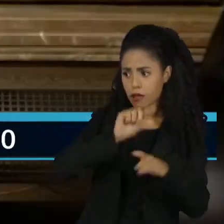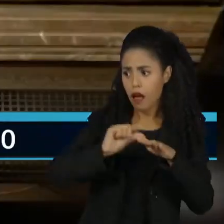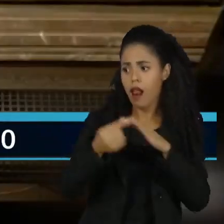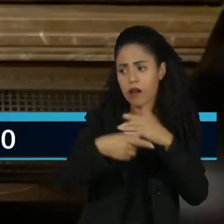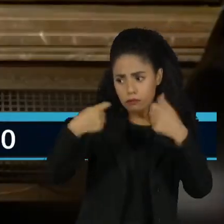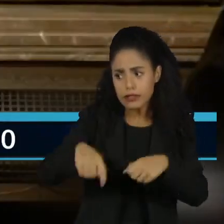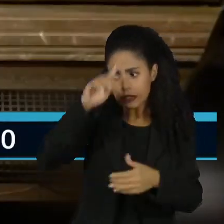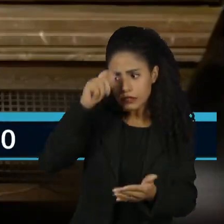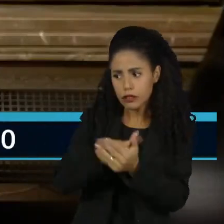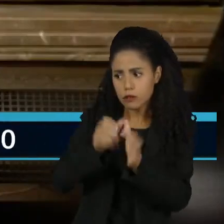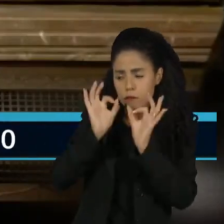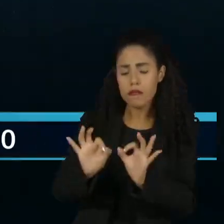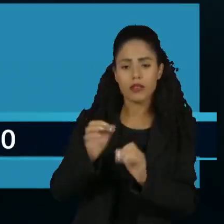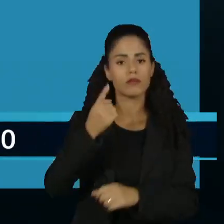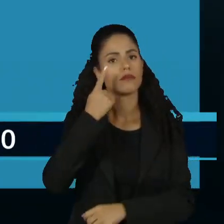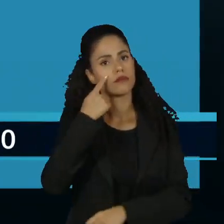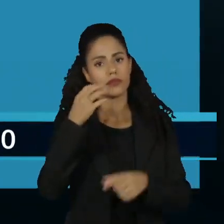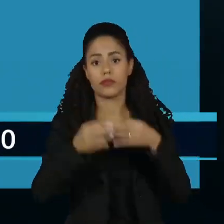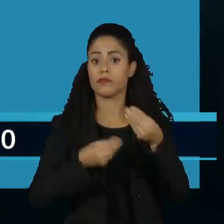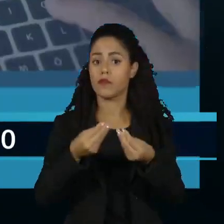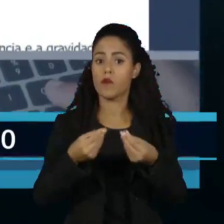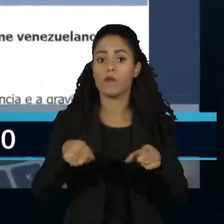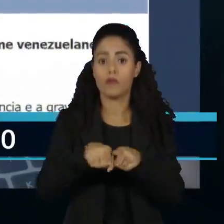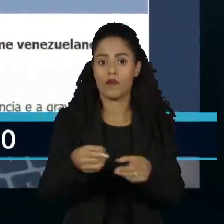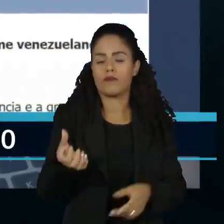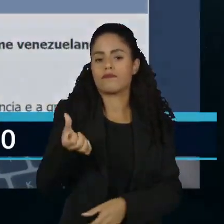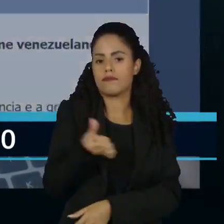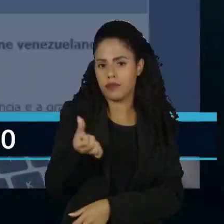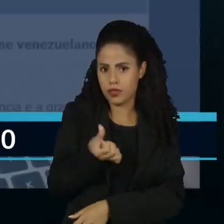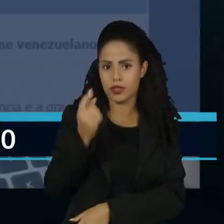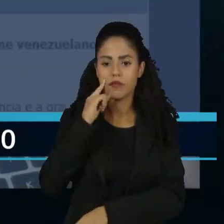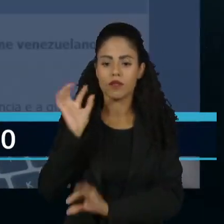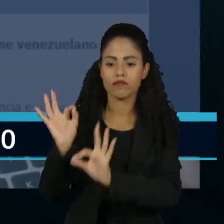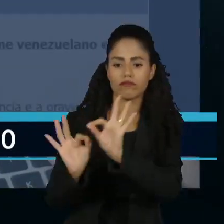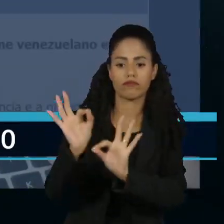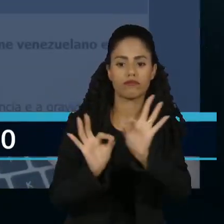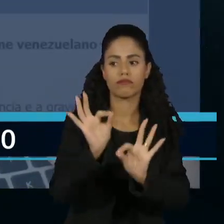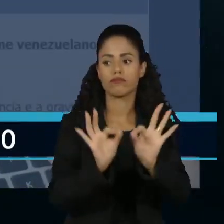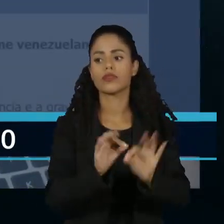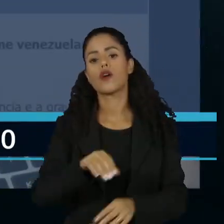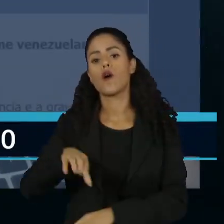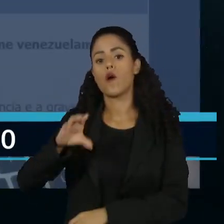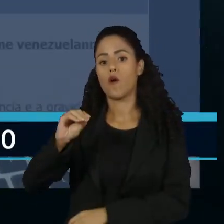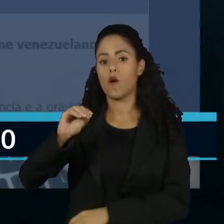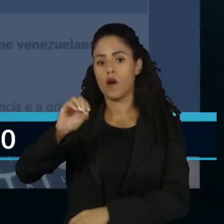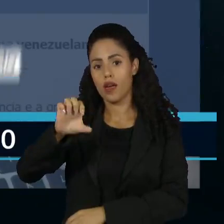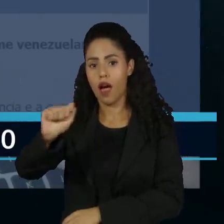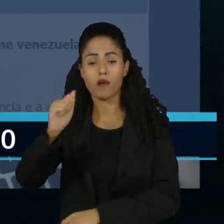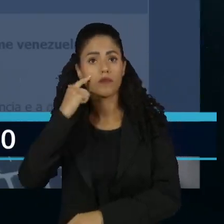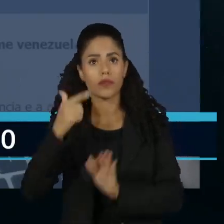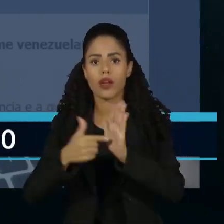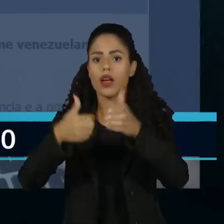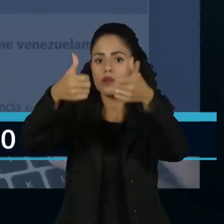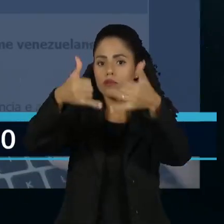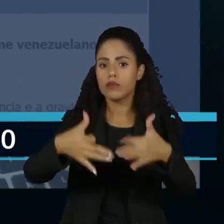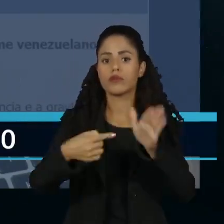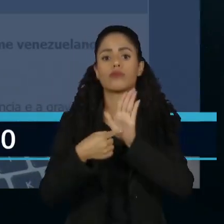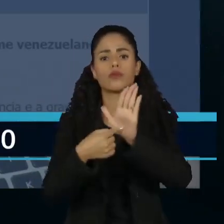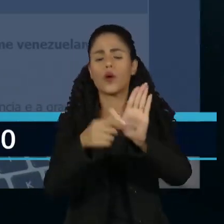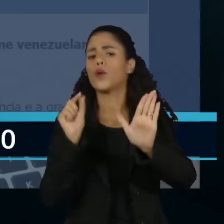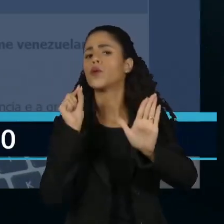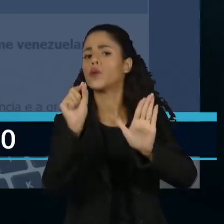Tribunal Internacional de Justiça. Ainda nesta sexta, a Organização dos Estados Americanos emitiu uma declaração em que